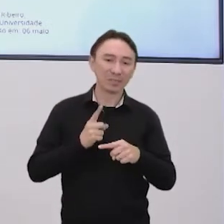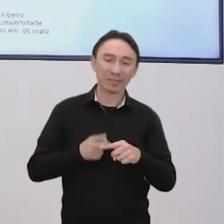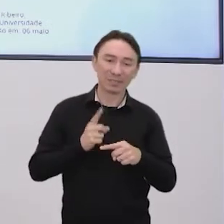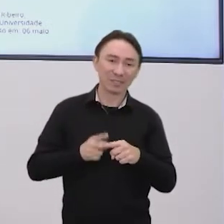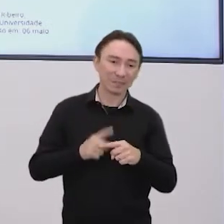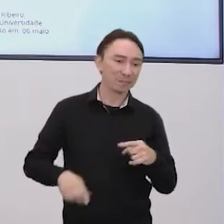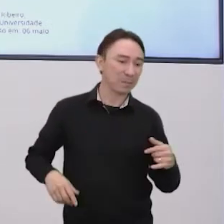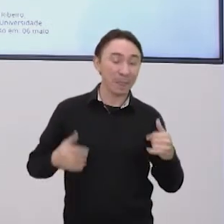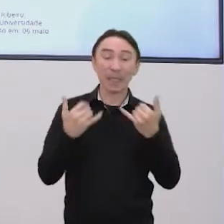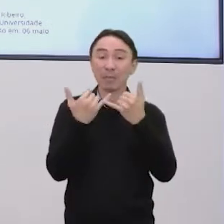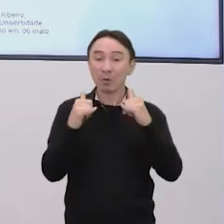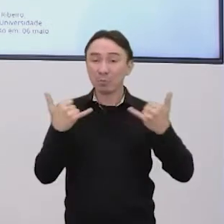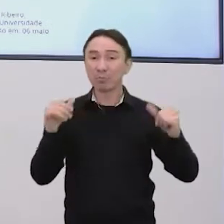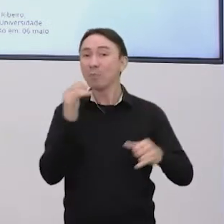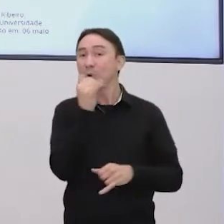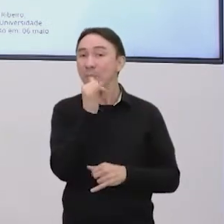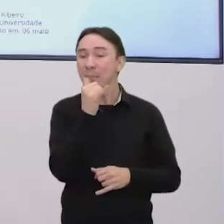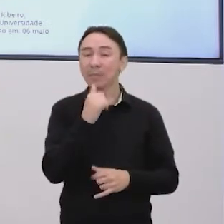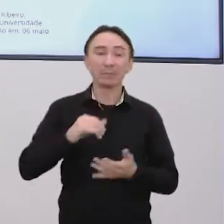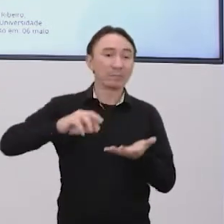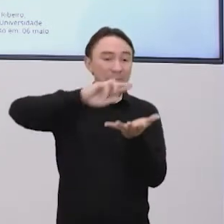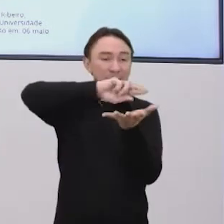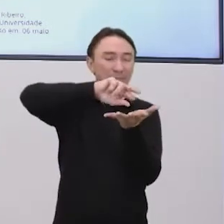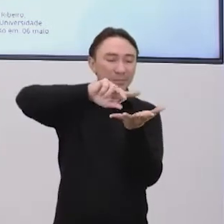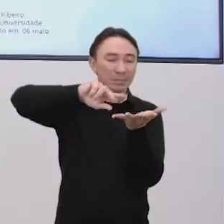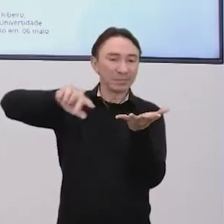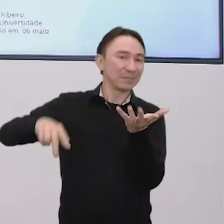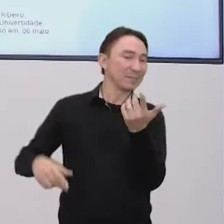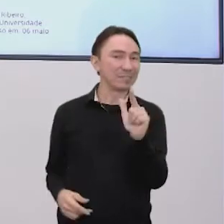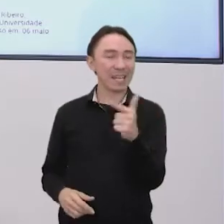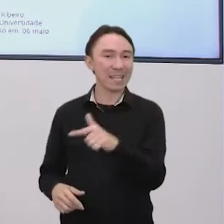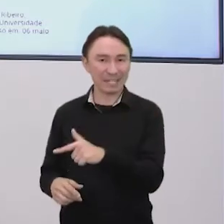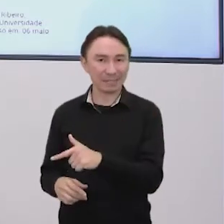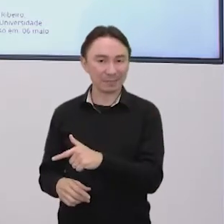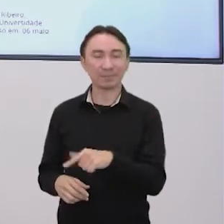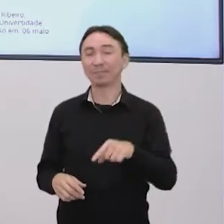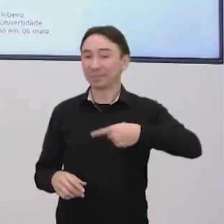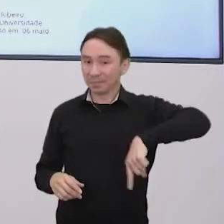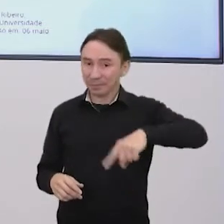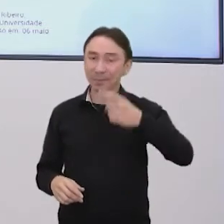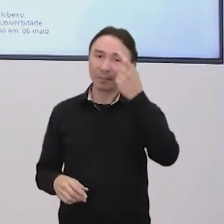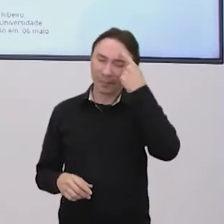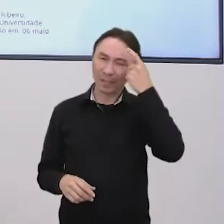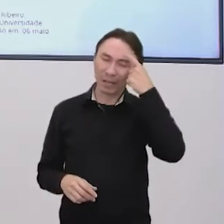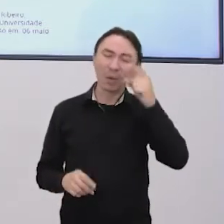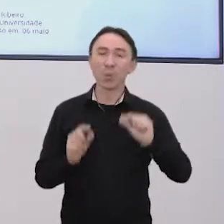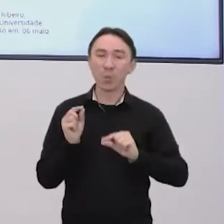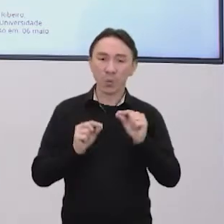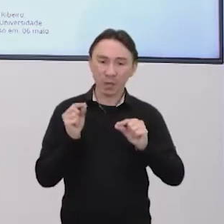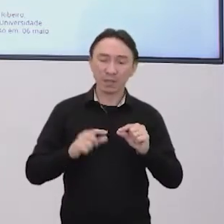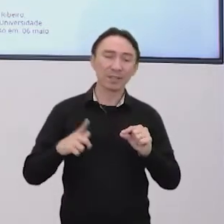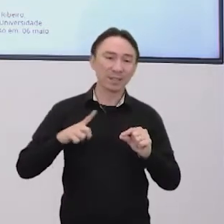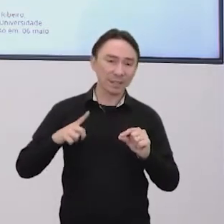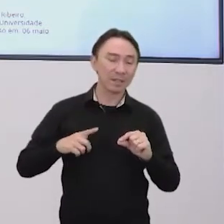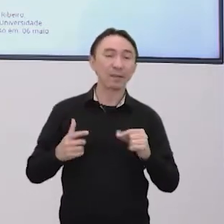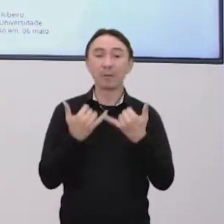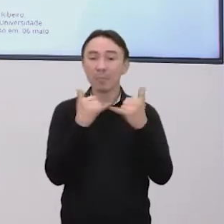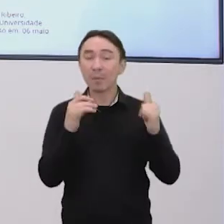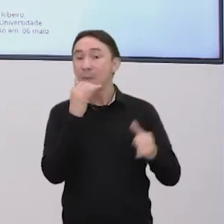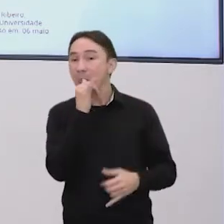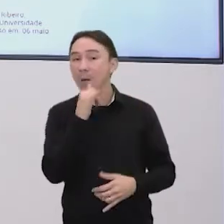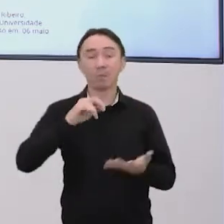Então, a proposta é diversificar isso e pensar em fontes alternativas. Então, nós vamos ver uma reportagem aí, na telinha para vocês,